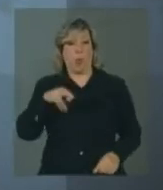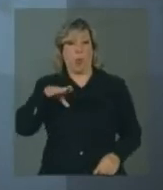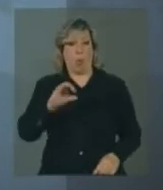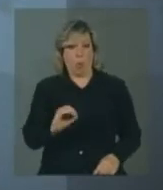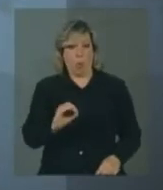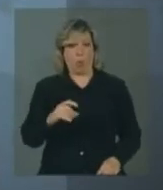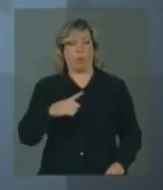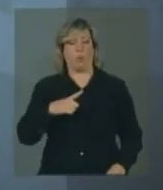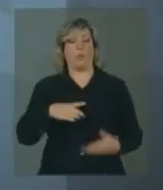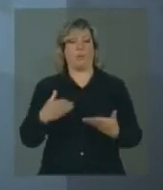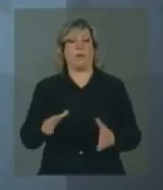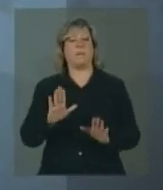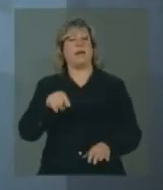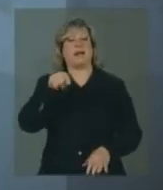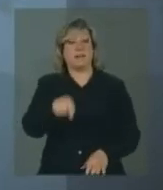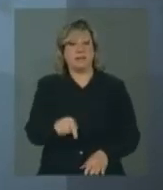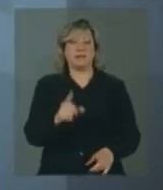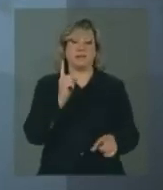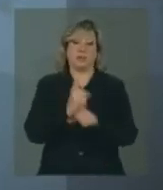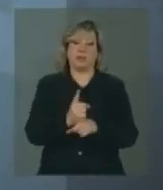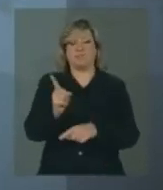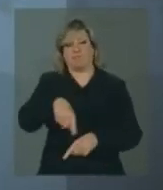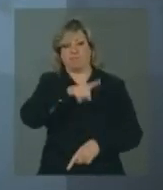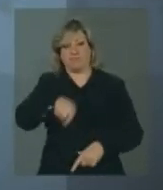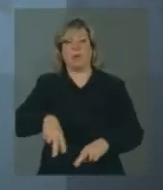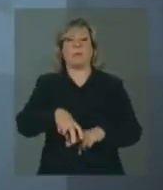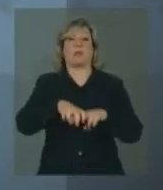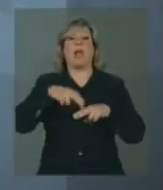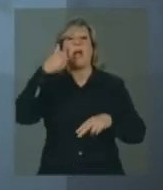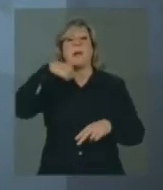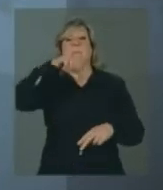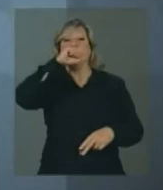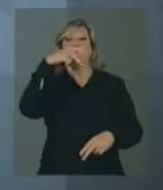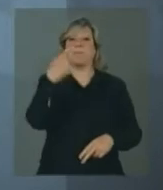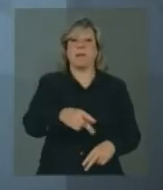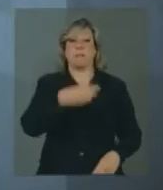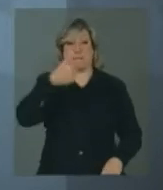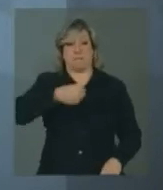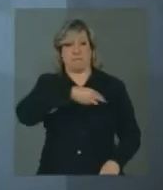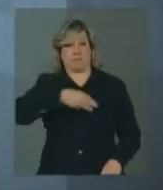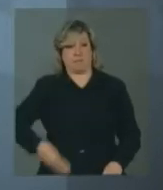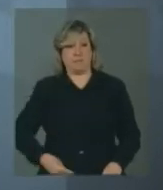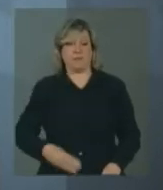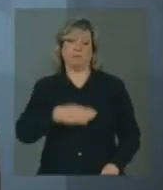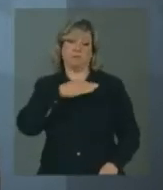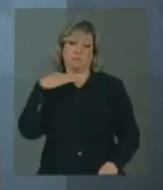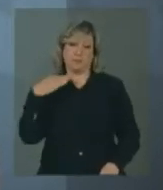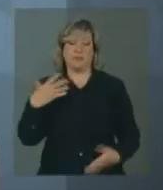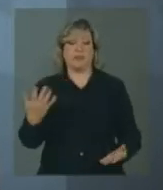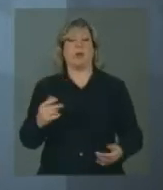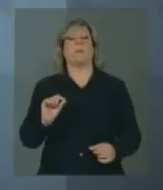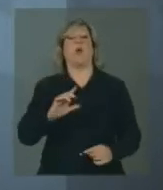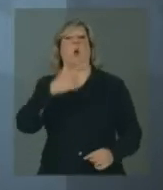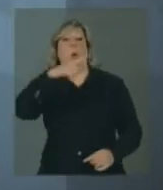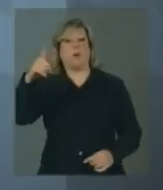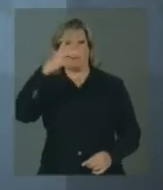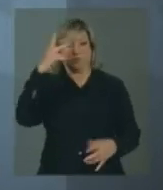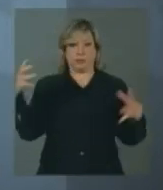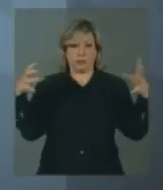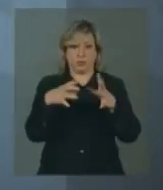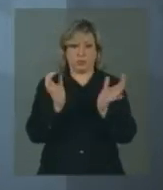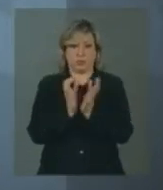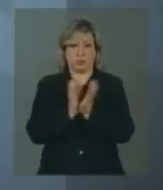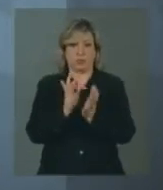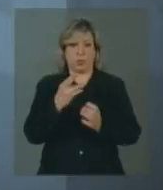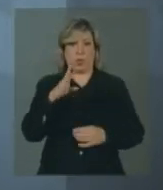Erdogan. Mas este encontro foi cancelado devido à morte da mãe do chefe de governo. Outros membros do gabinete turco